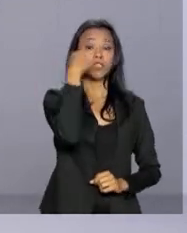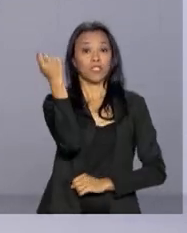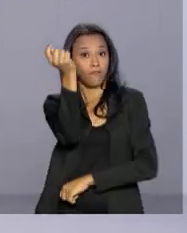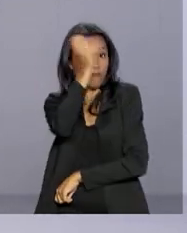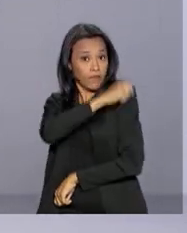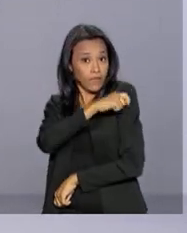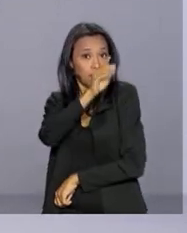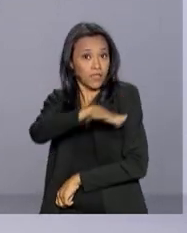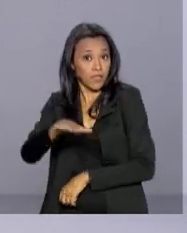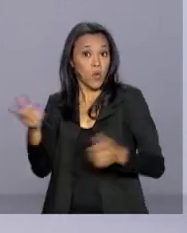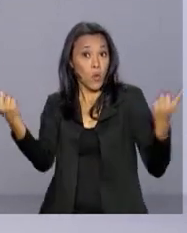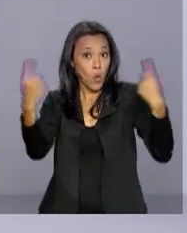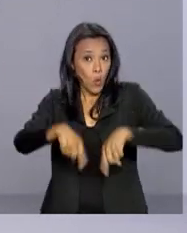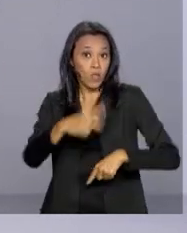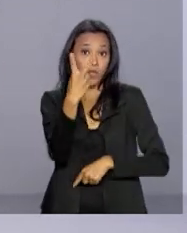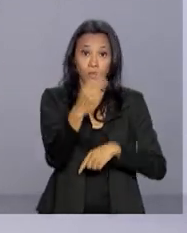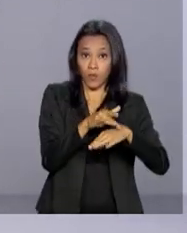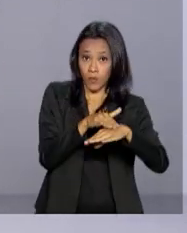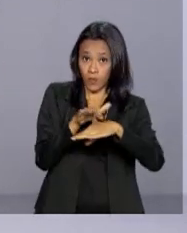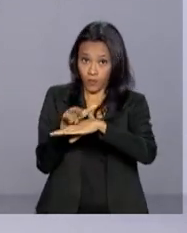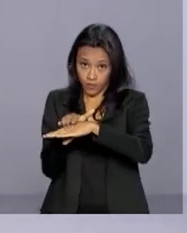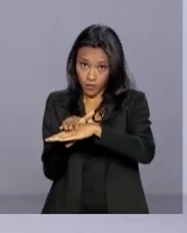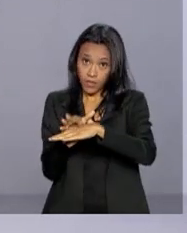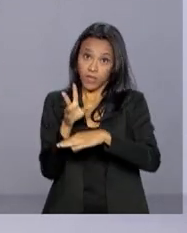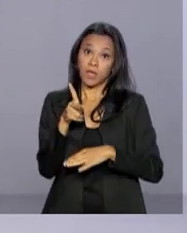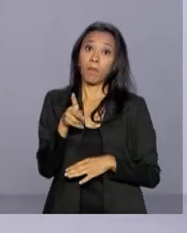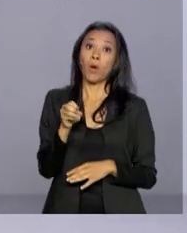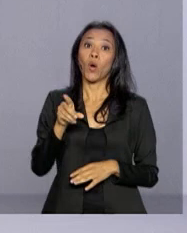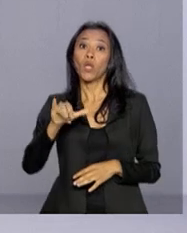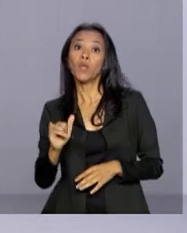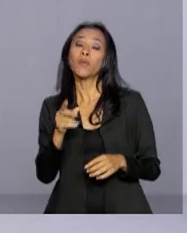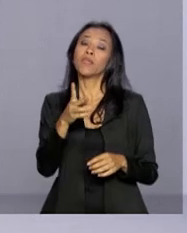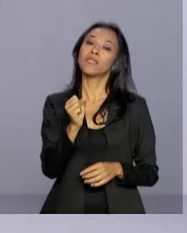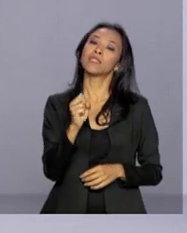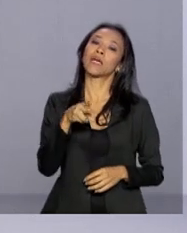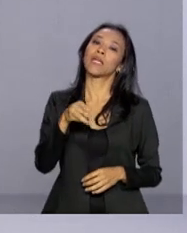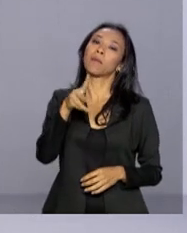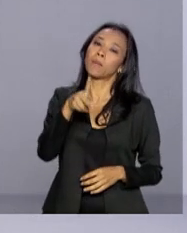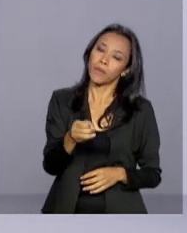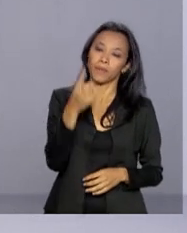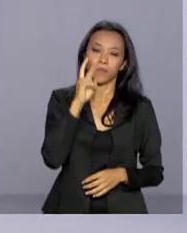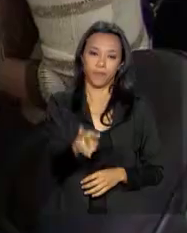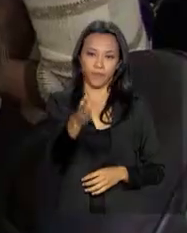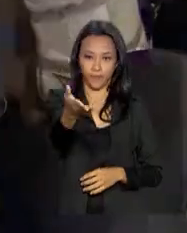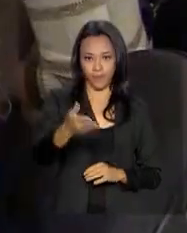infantil contra o sarampo e a poliomielite. O repórter Ney Pereira acompanhou.